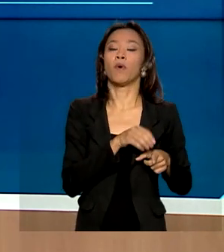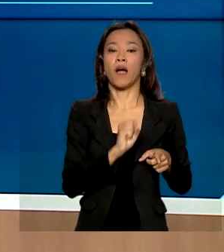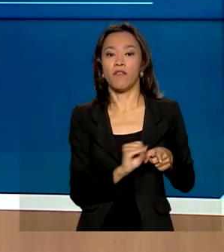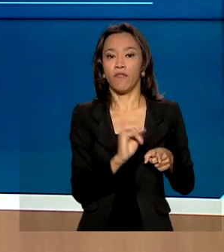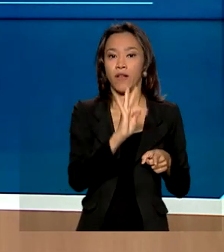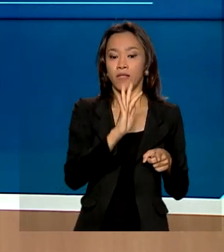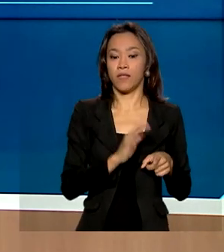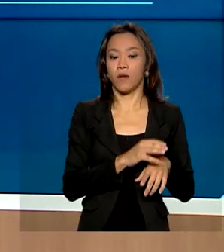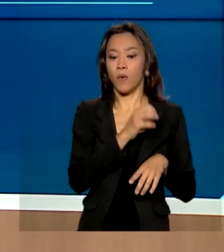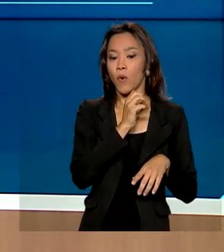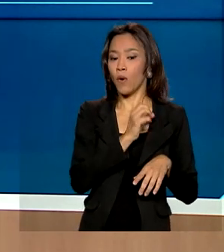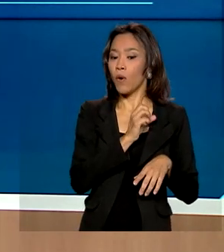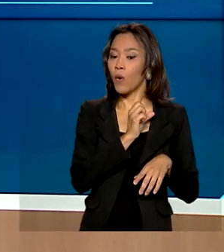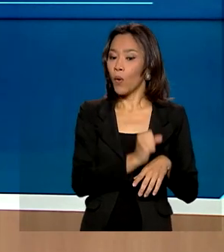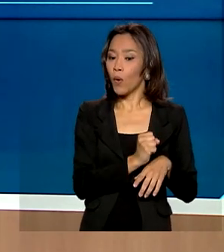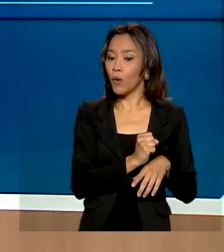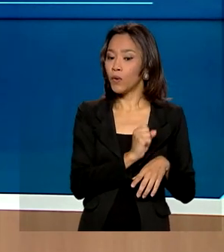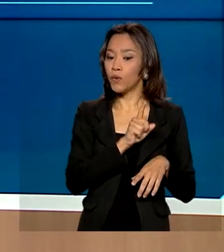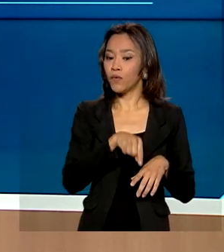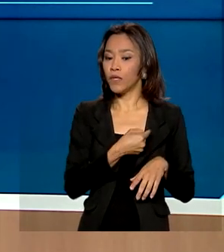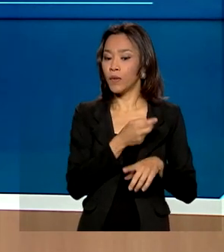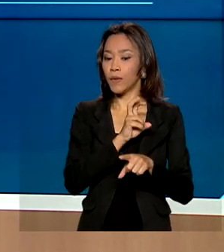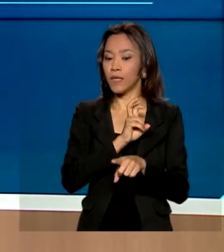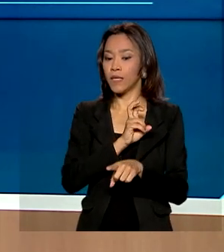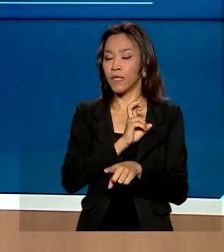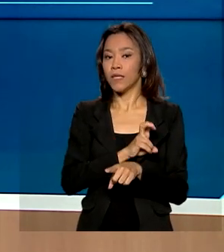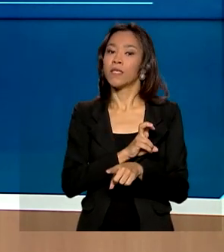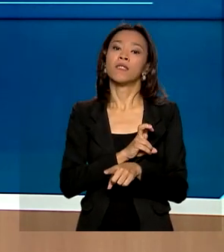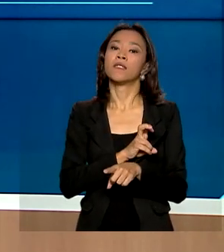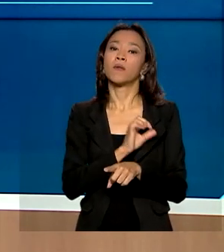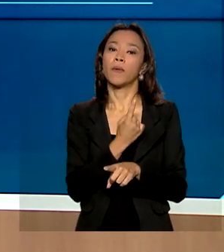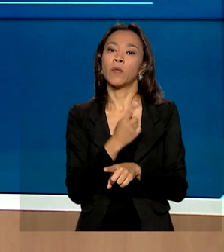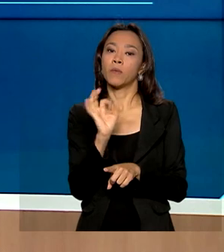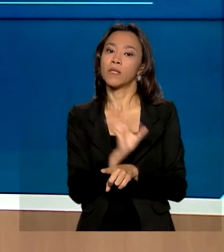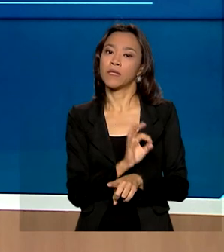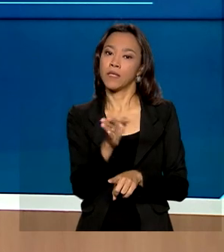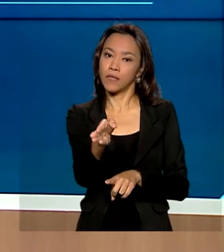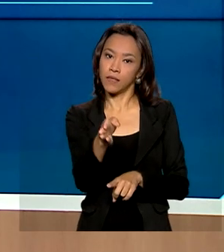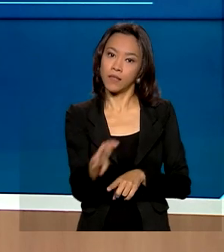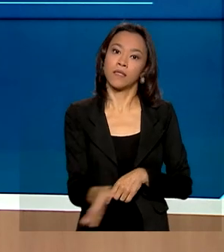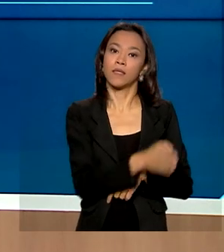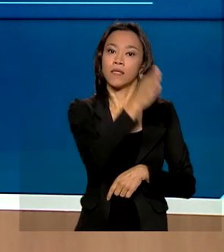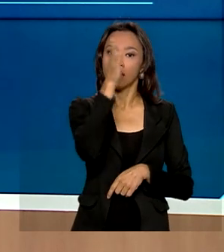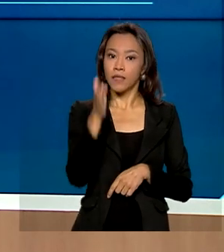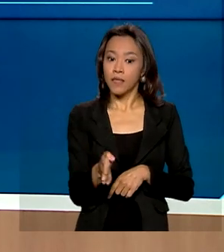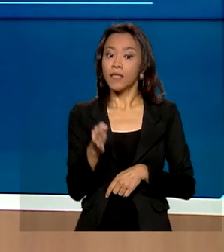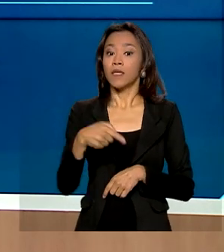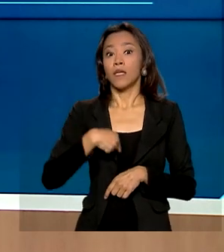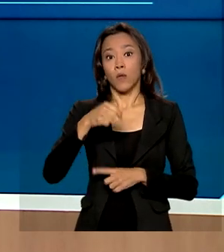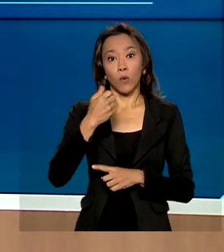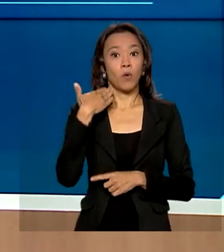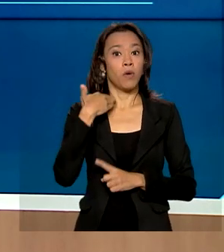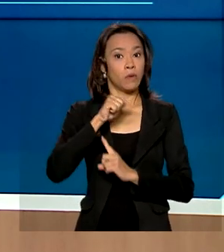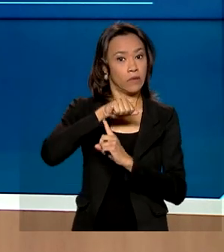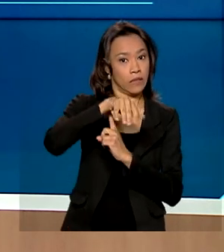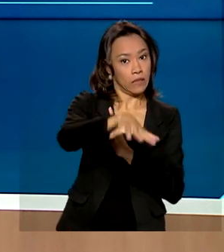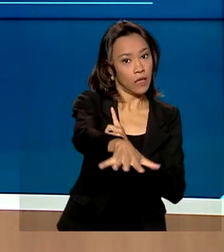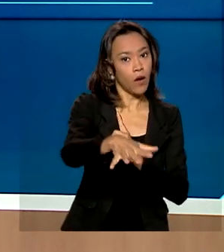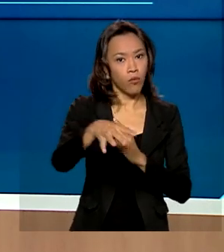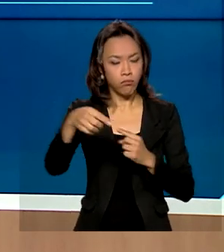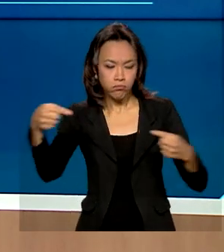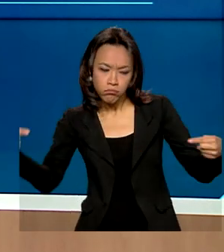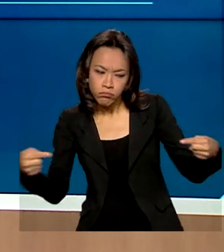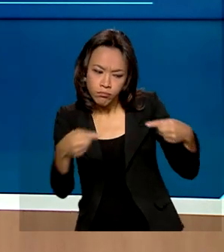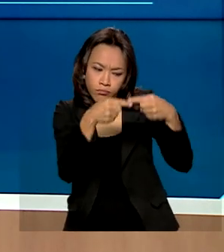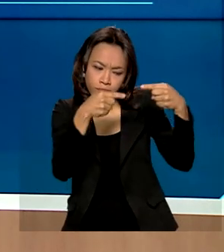ano de 8,51%, tal como ela é medida pelo IPCA, que é o nosso índice oficial. O mais interessante é que o Banco Central se alinhou ao mercado